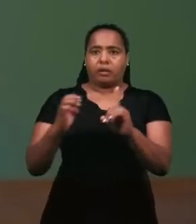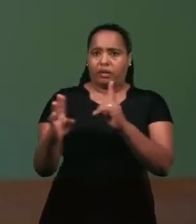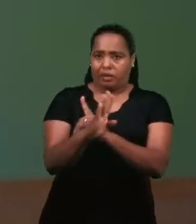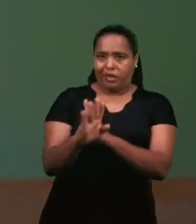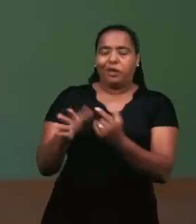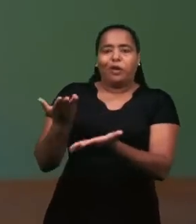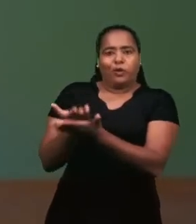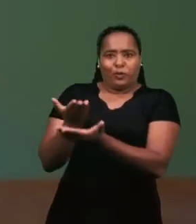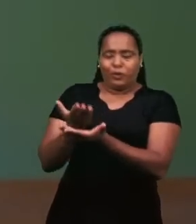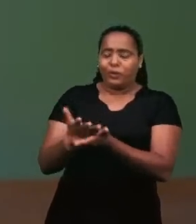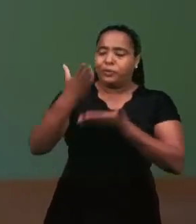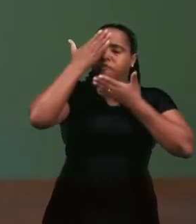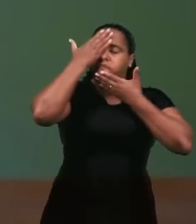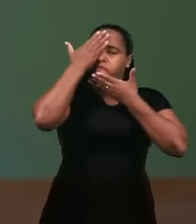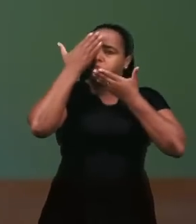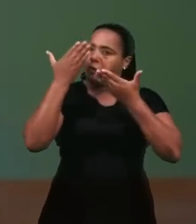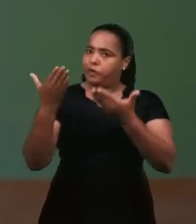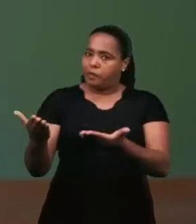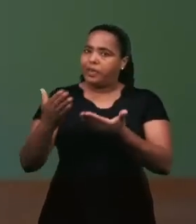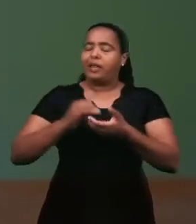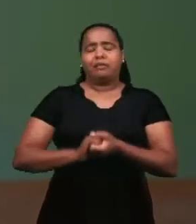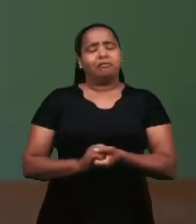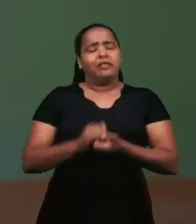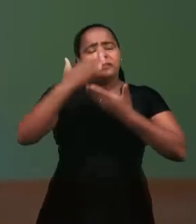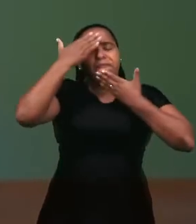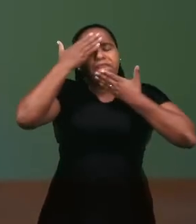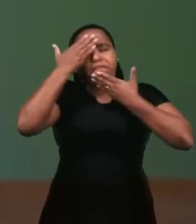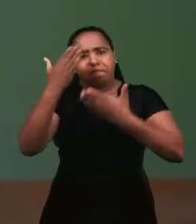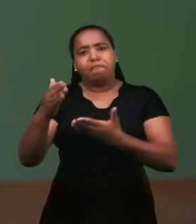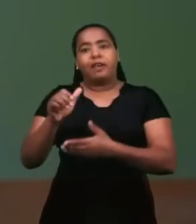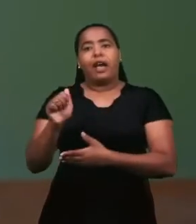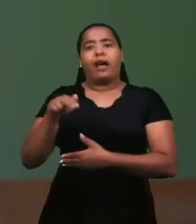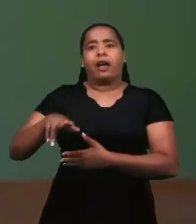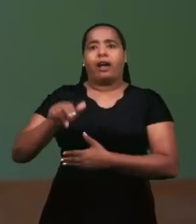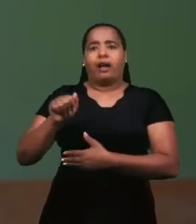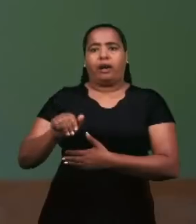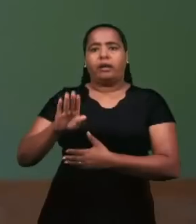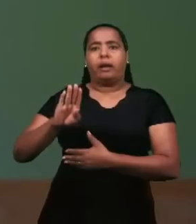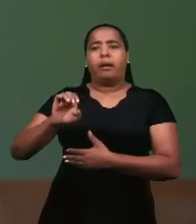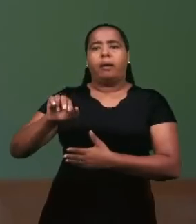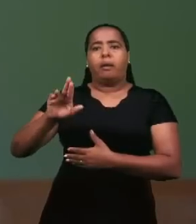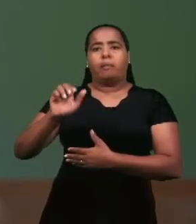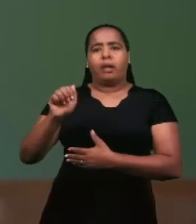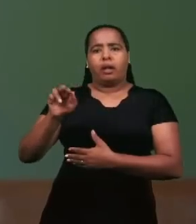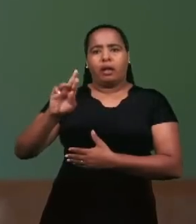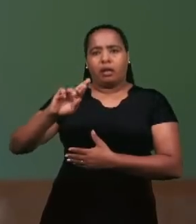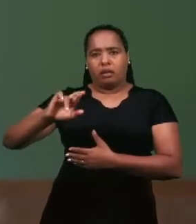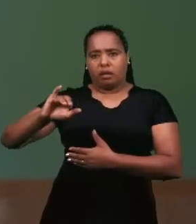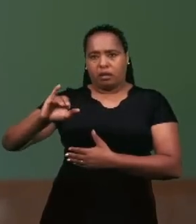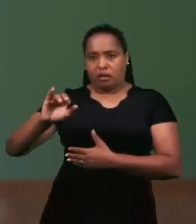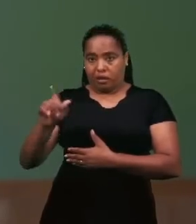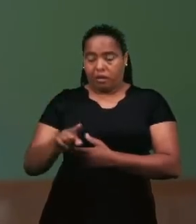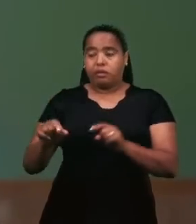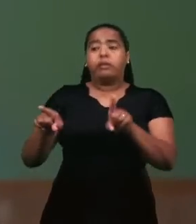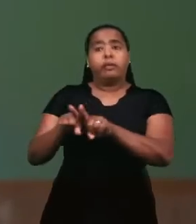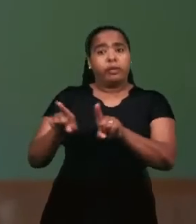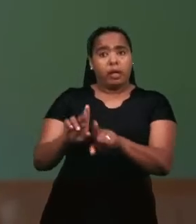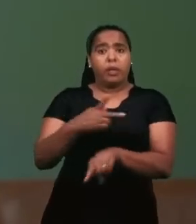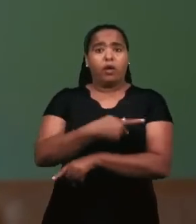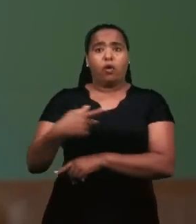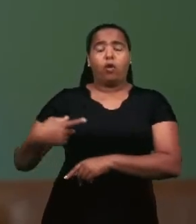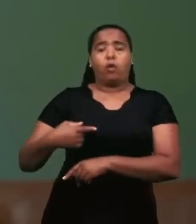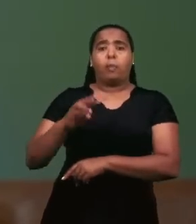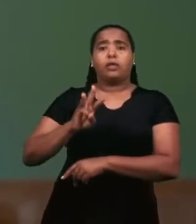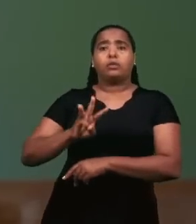estudos. Muito obrigado! Eu agradeço muito a Ana Beatriz e também quero agradecer o seu pastor, que é o pastor Walter Babbo,